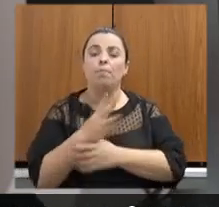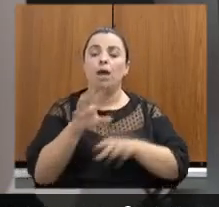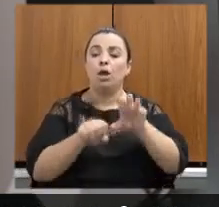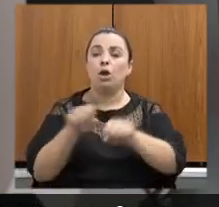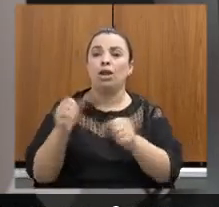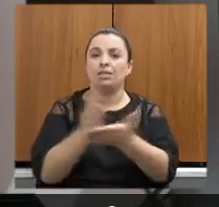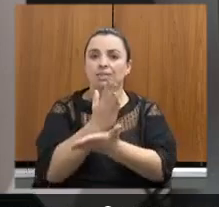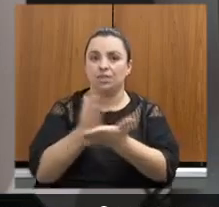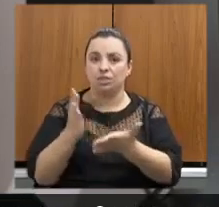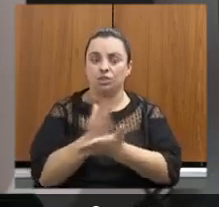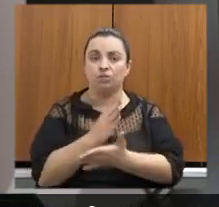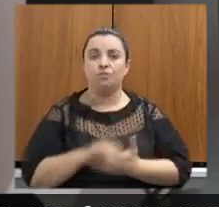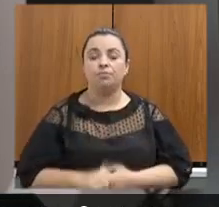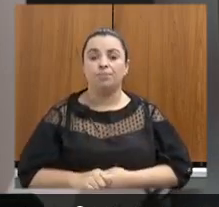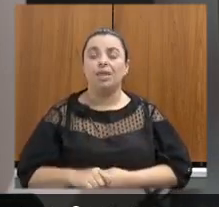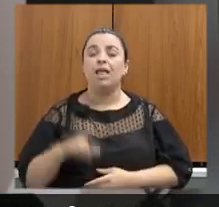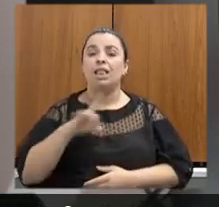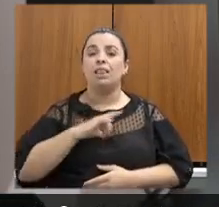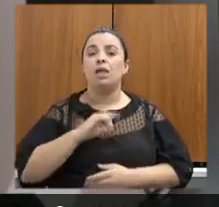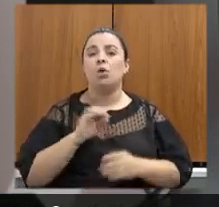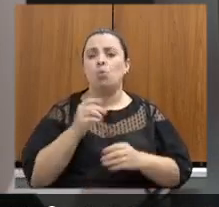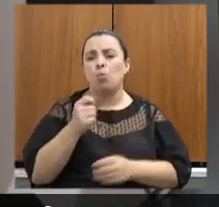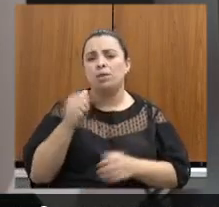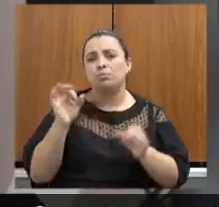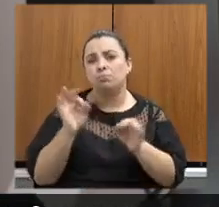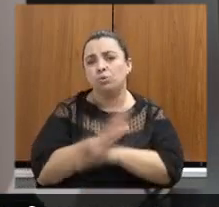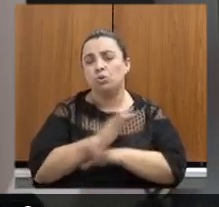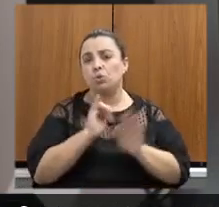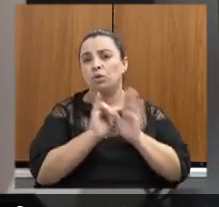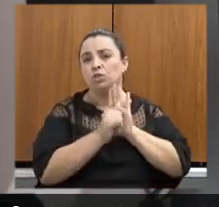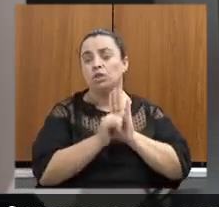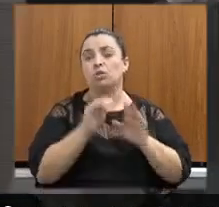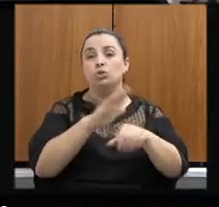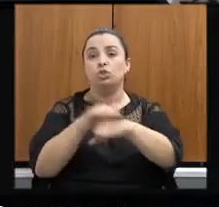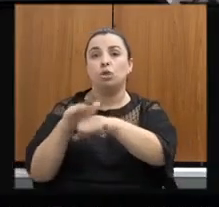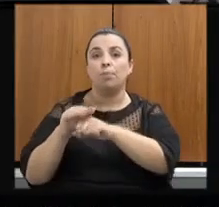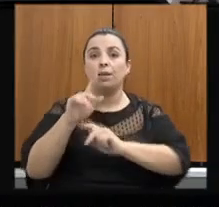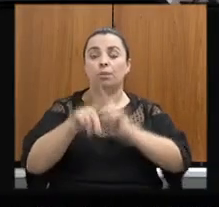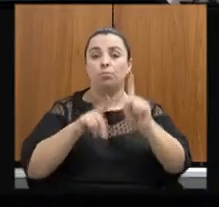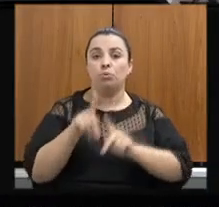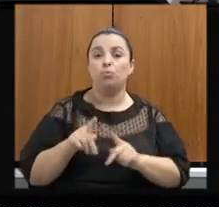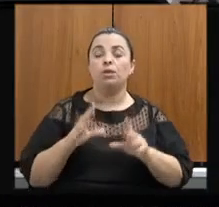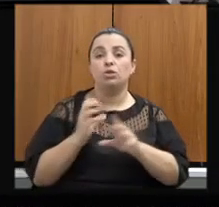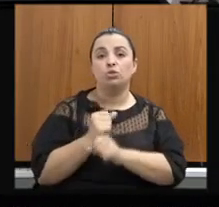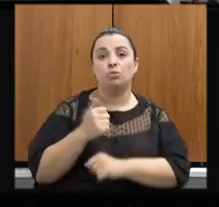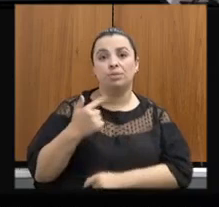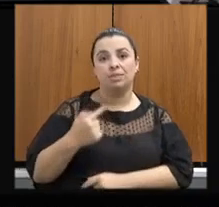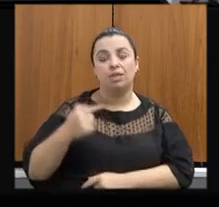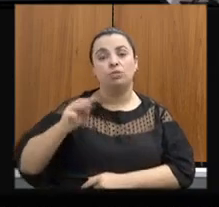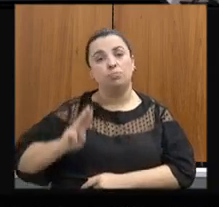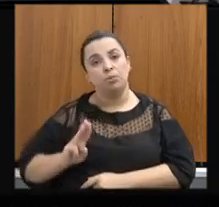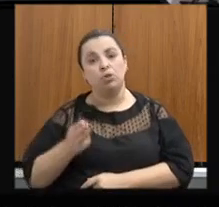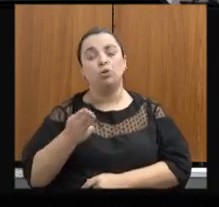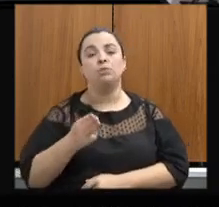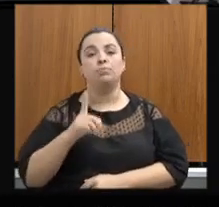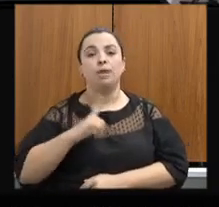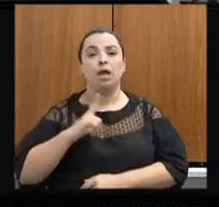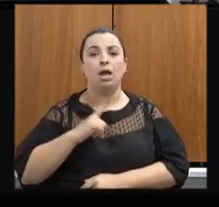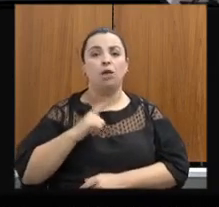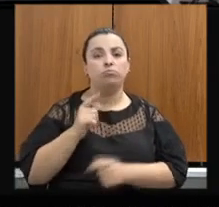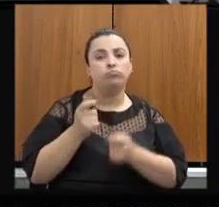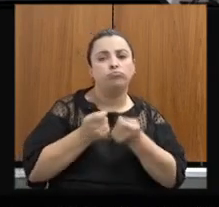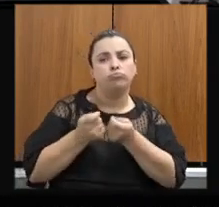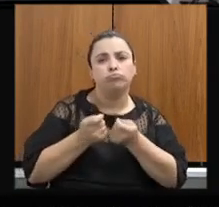Estamos concluindo um edital de chamada pública de 7 milhões para modelagem para concessão